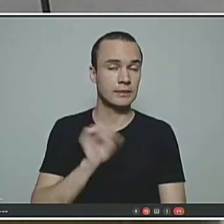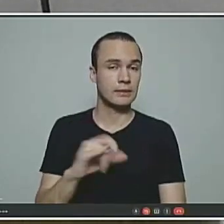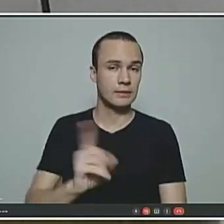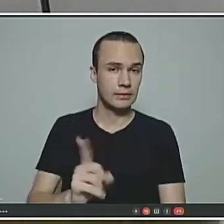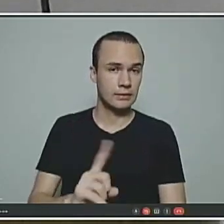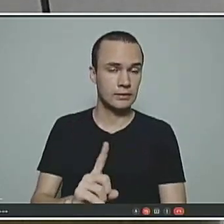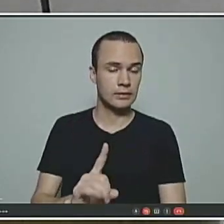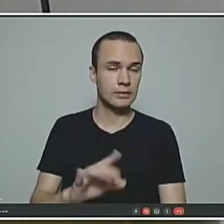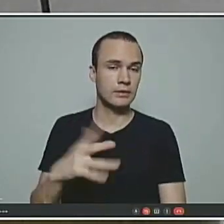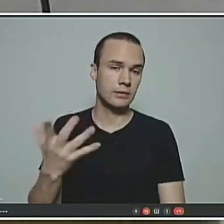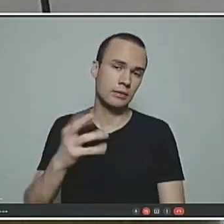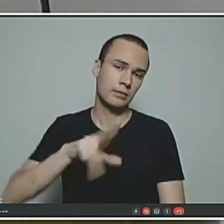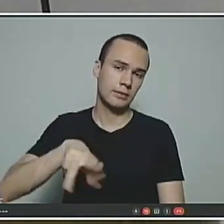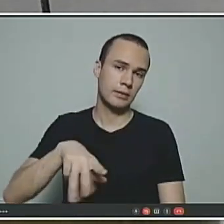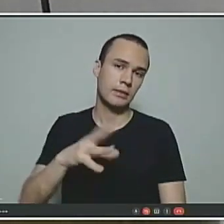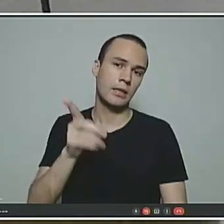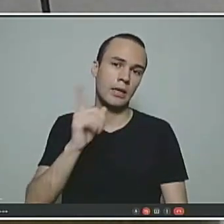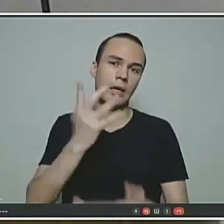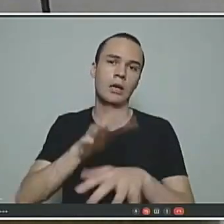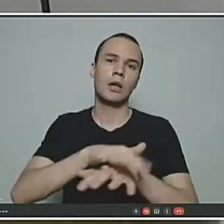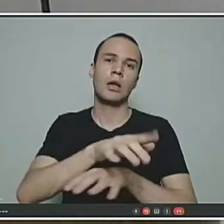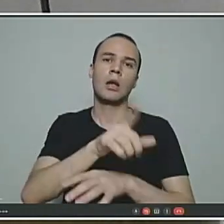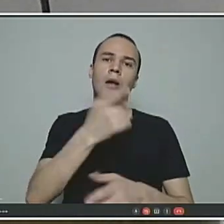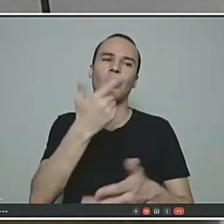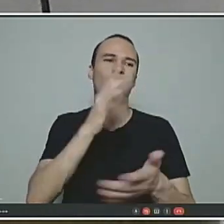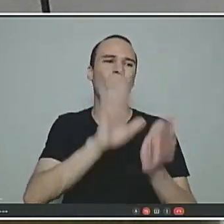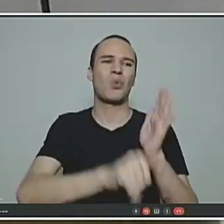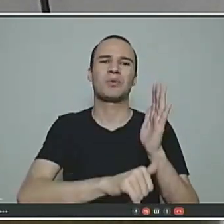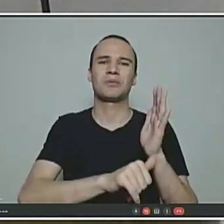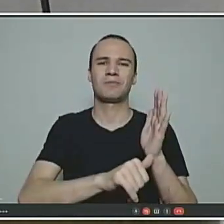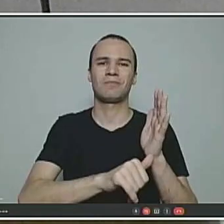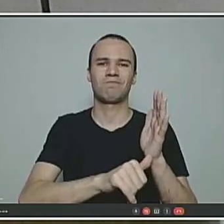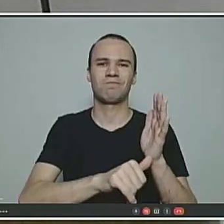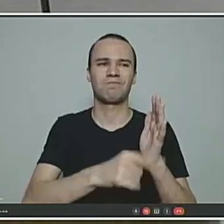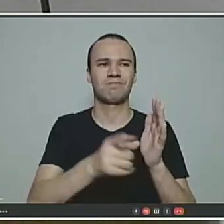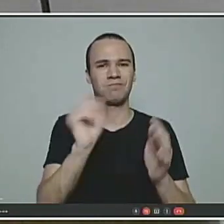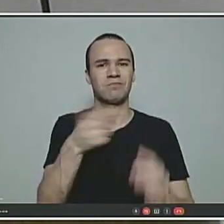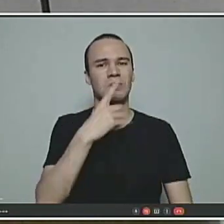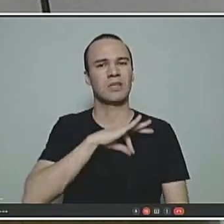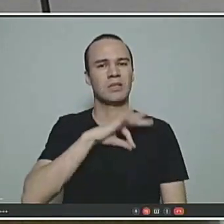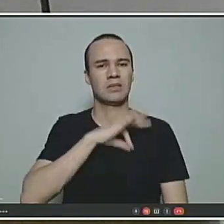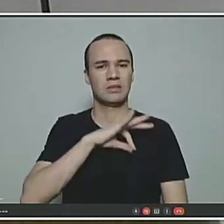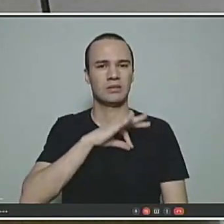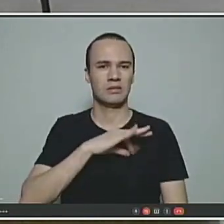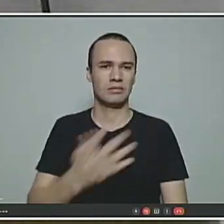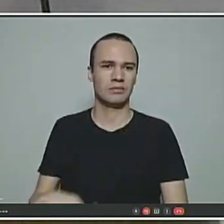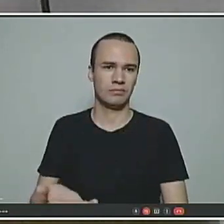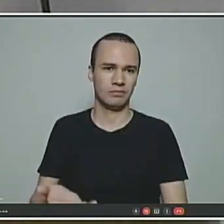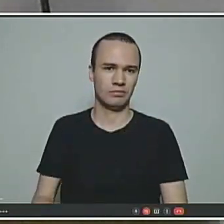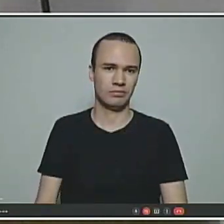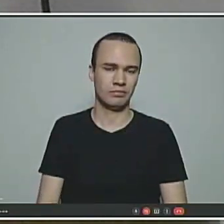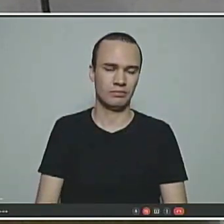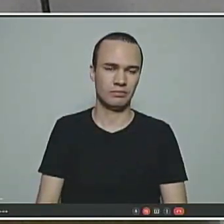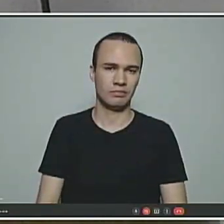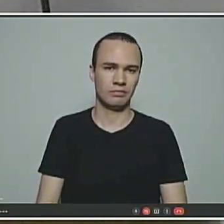aposentadoria, aí não é contribuição social, aí é confisco. Estão confiscando do nosso salário o respectivo valor.